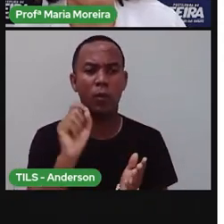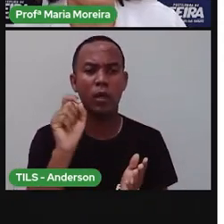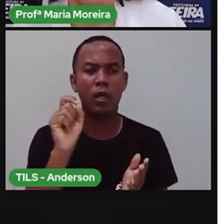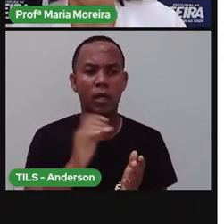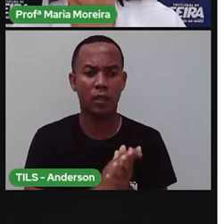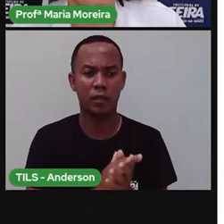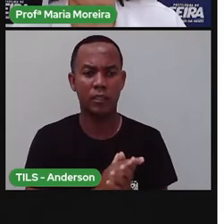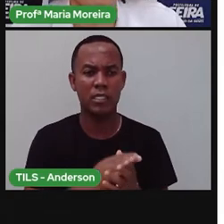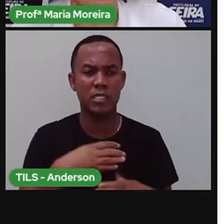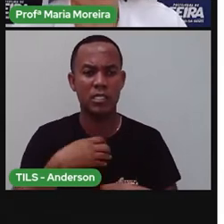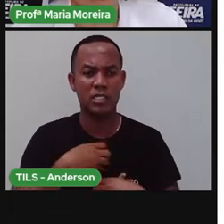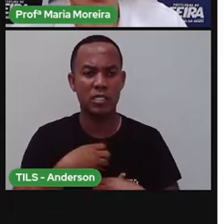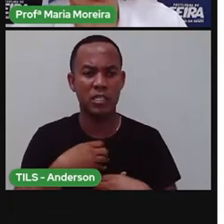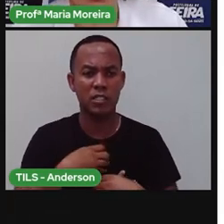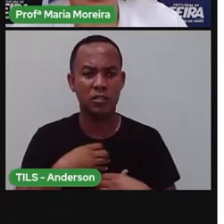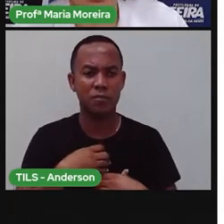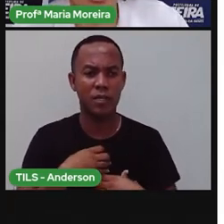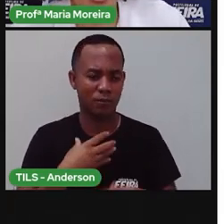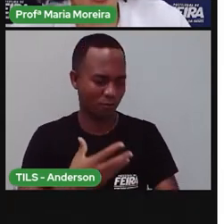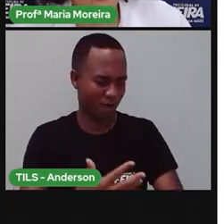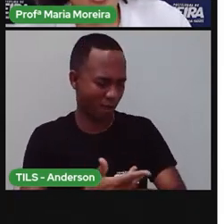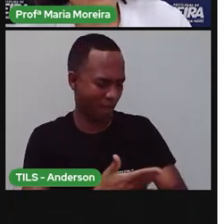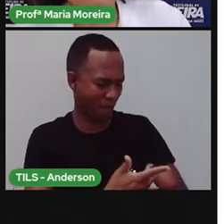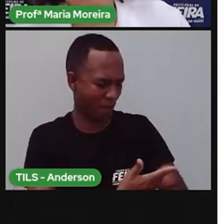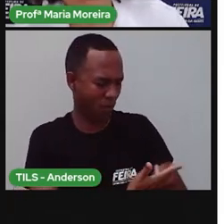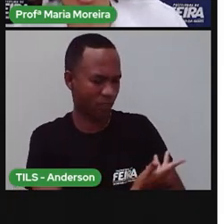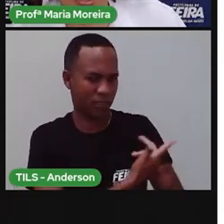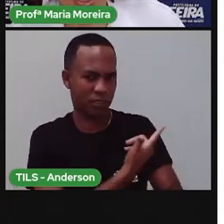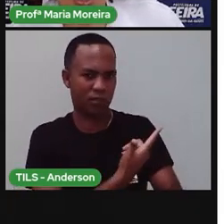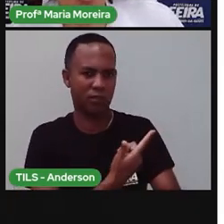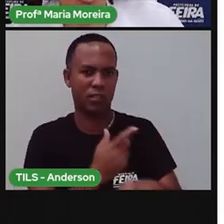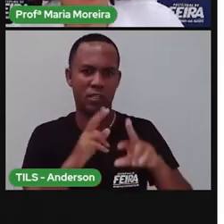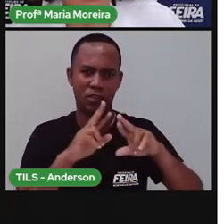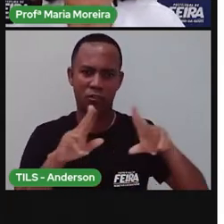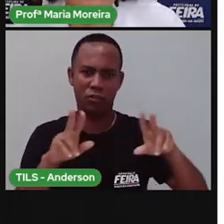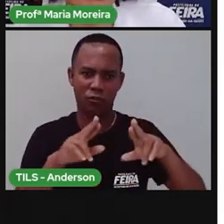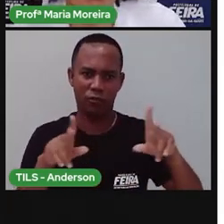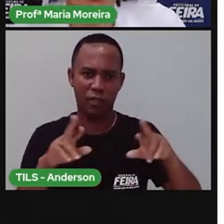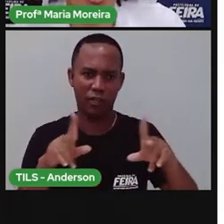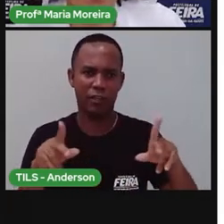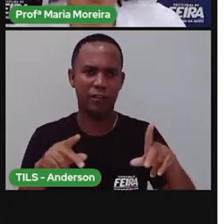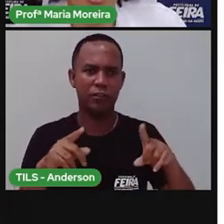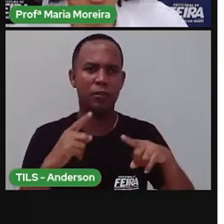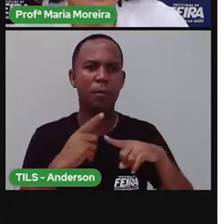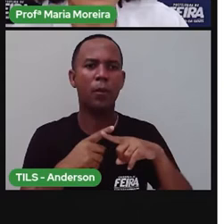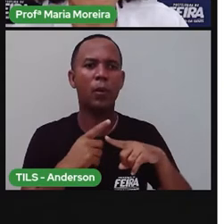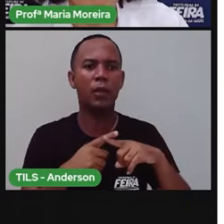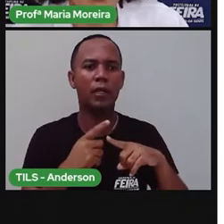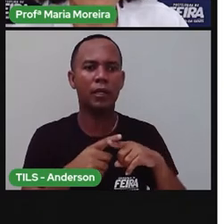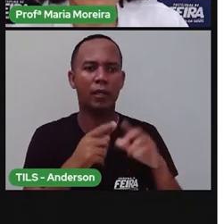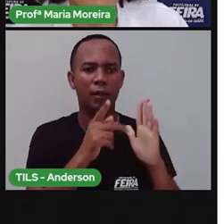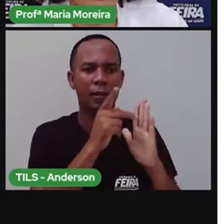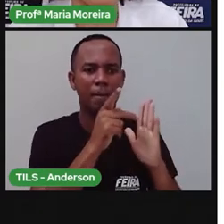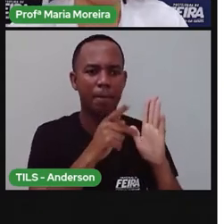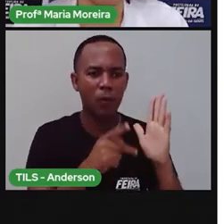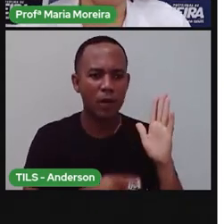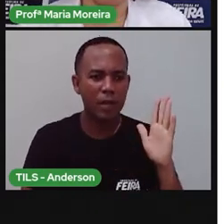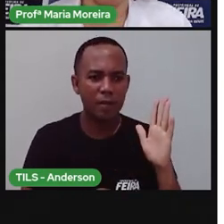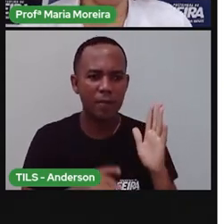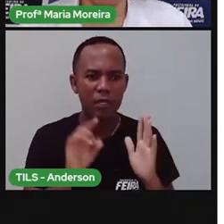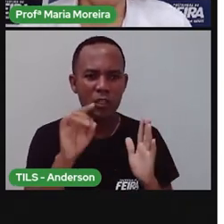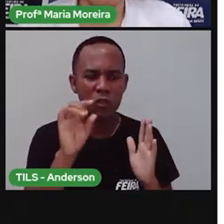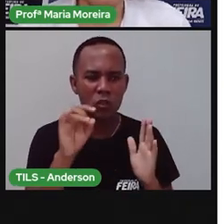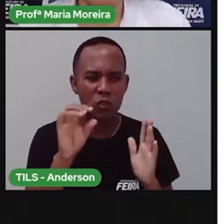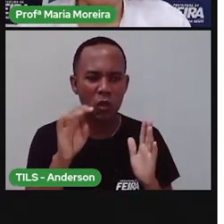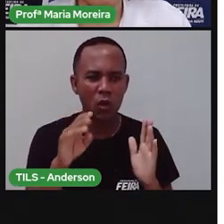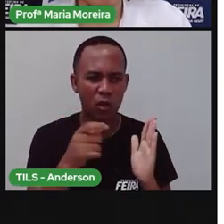Sobre os sentimentos e emoções. E é diferente, porque para fazer um poema, não basta só escrever